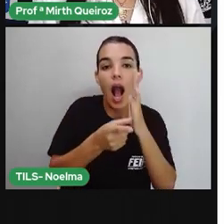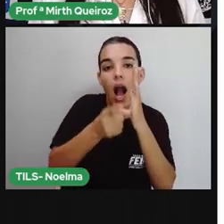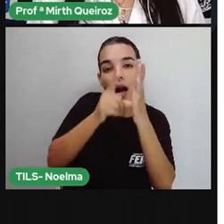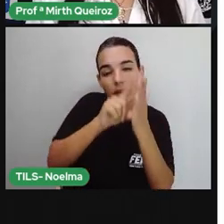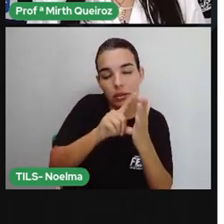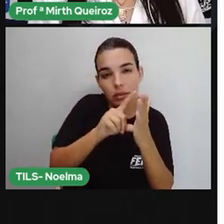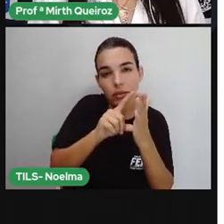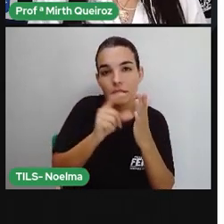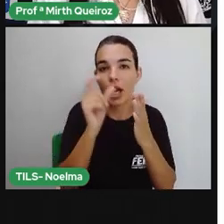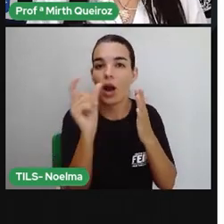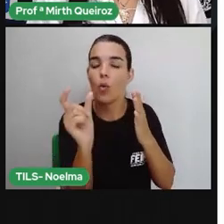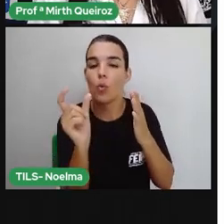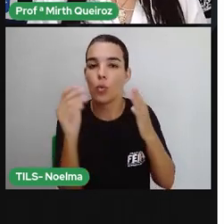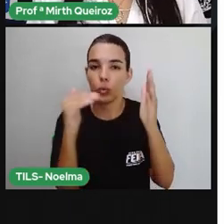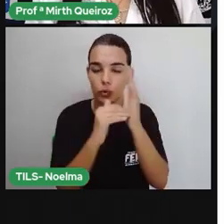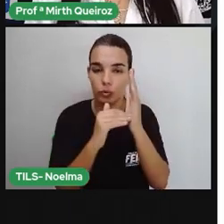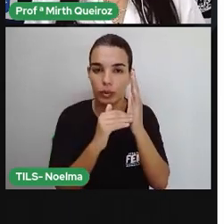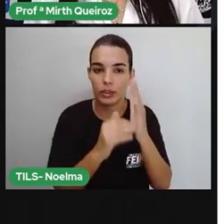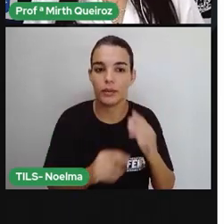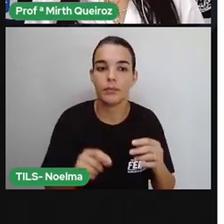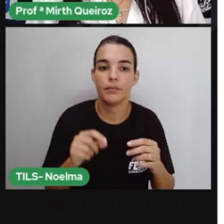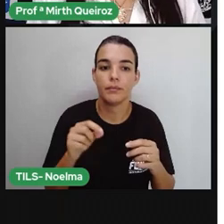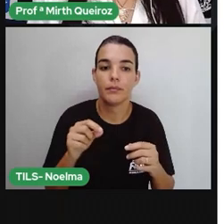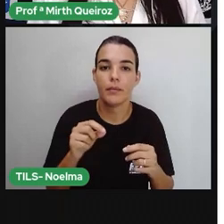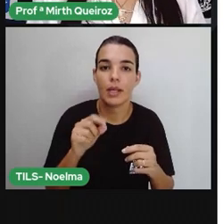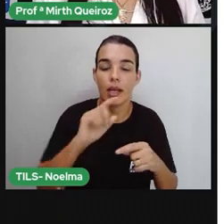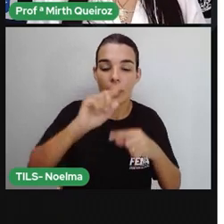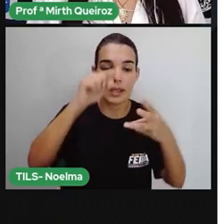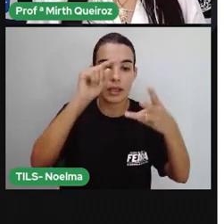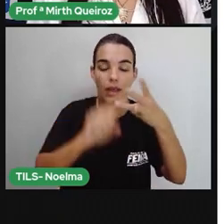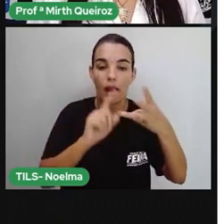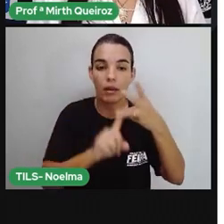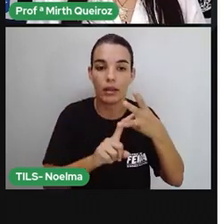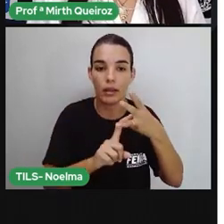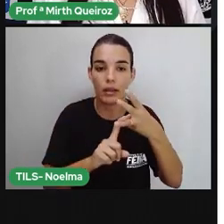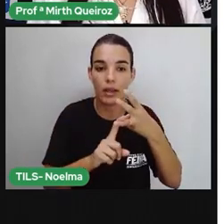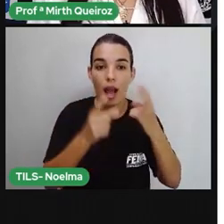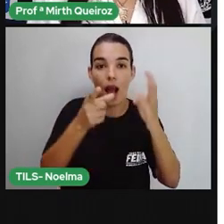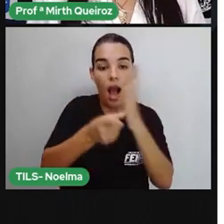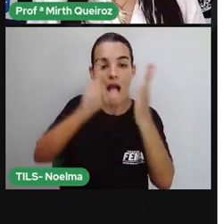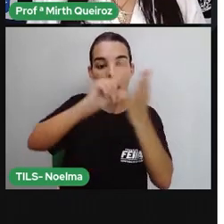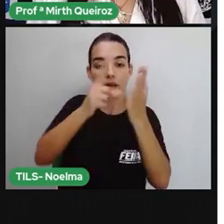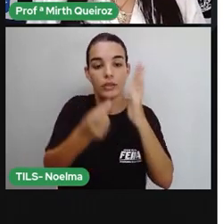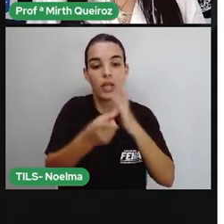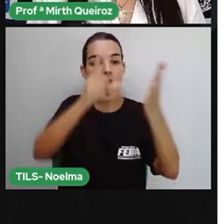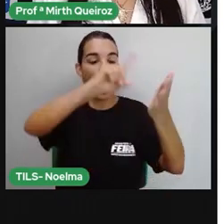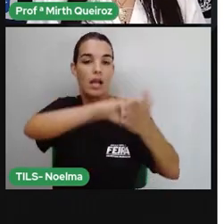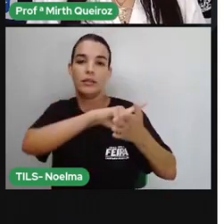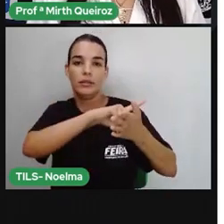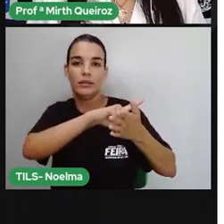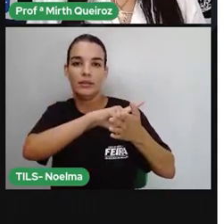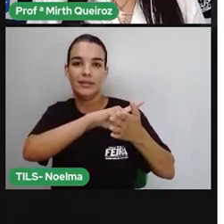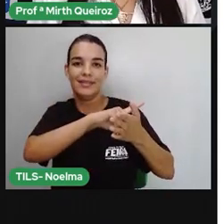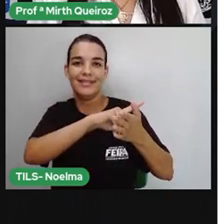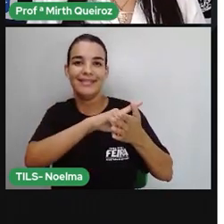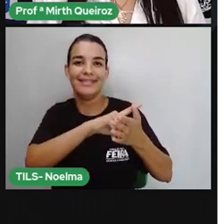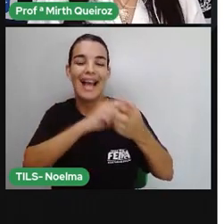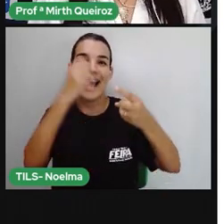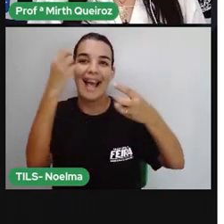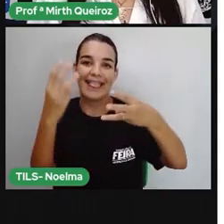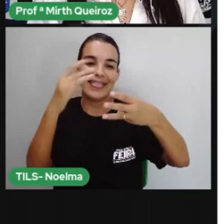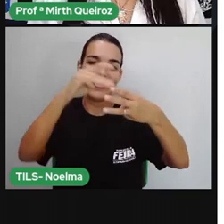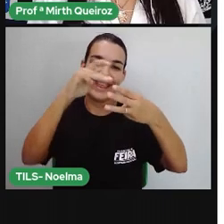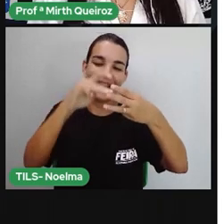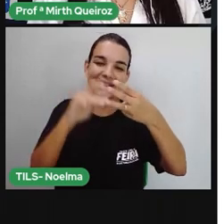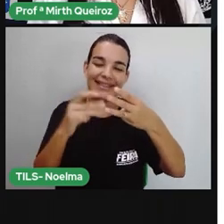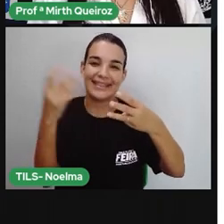é a antepenúltima. Por exemplo, oxítona. Visitar. Olha o tá, que